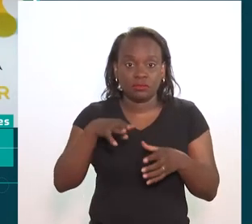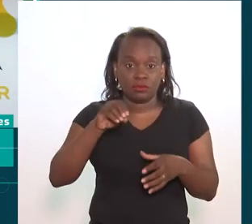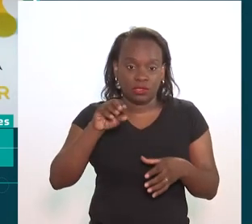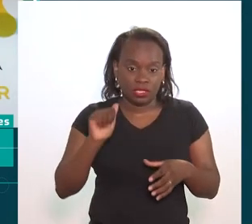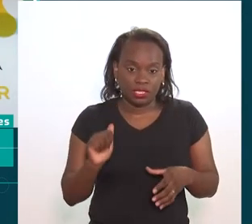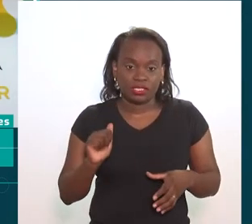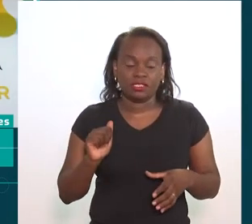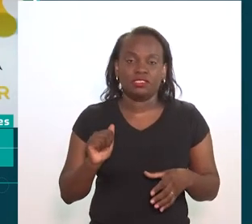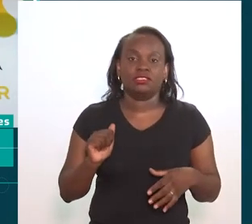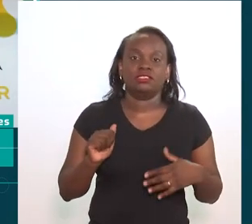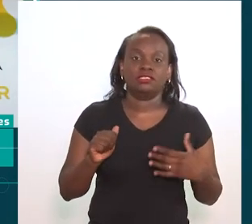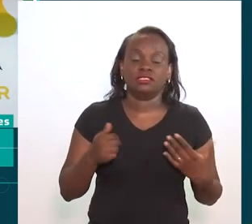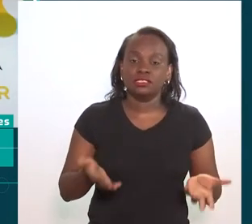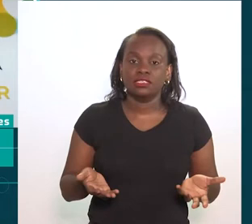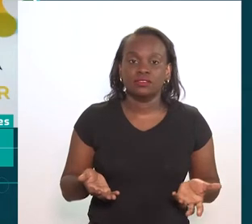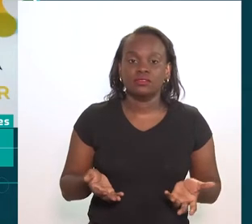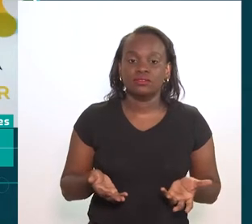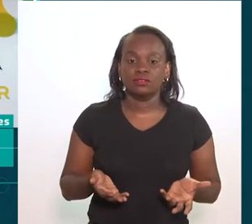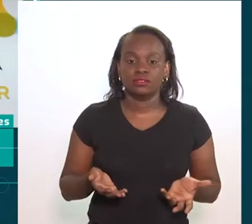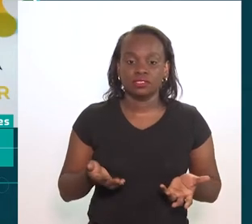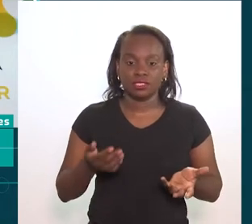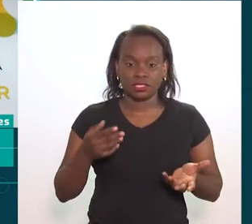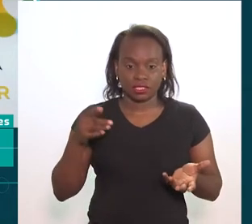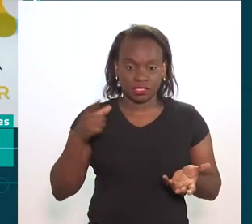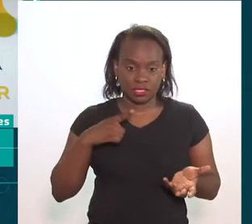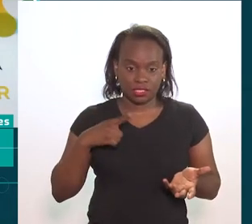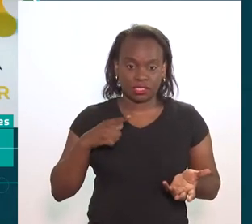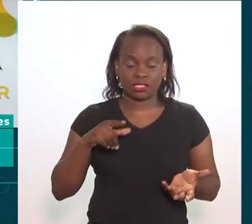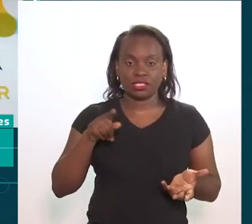porque eu passei pelo Grupo Moa,